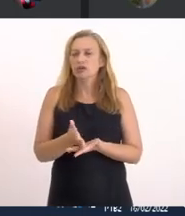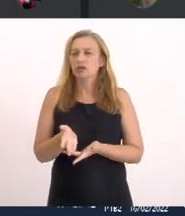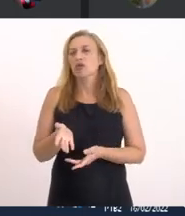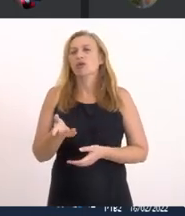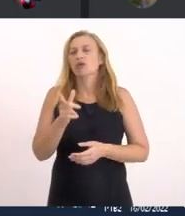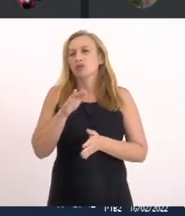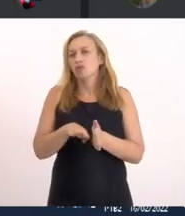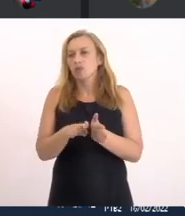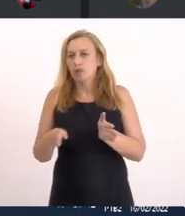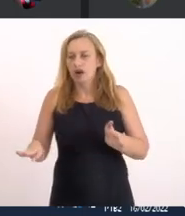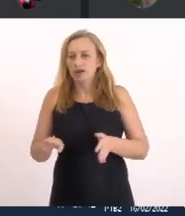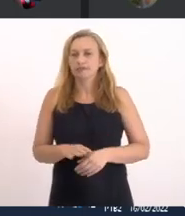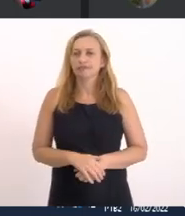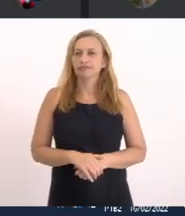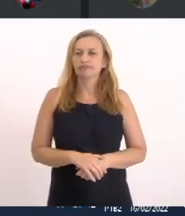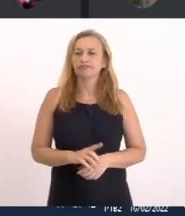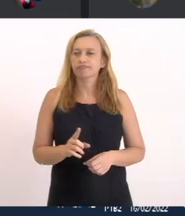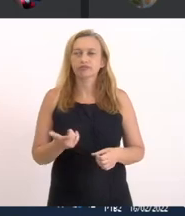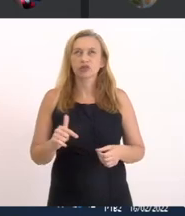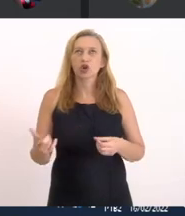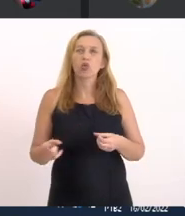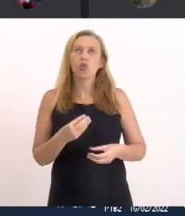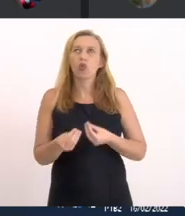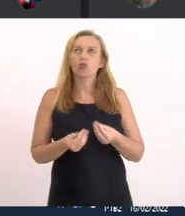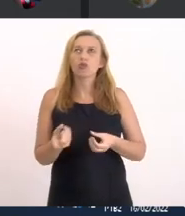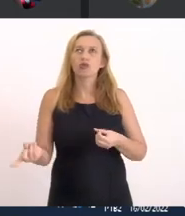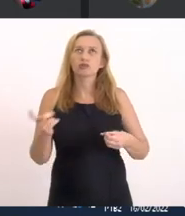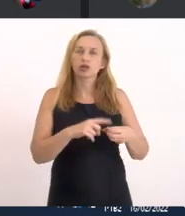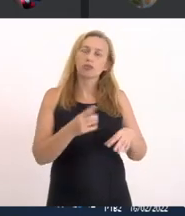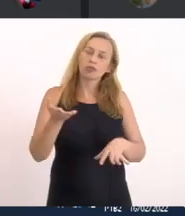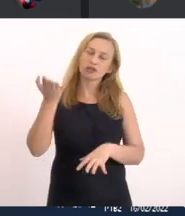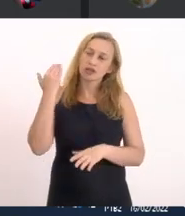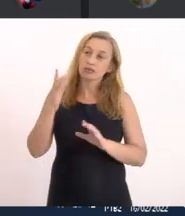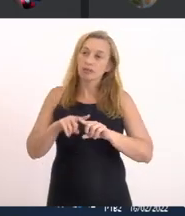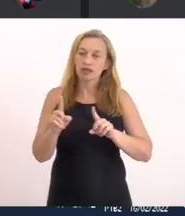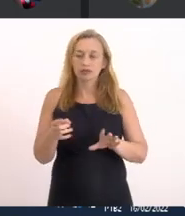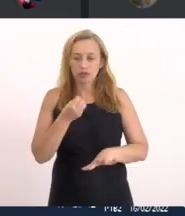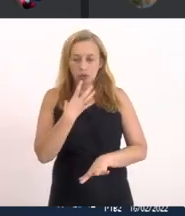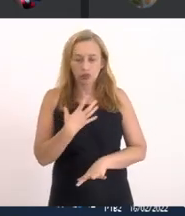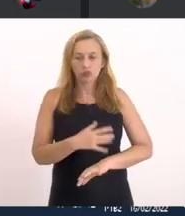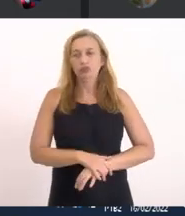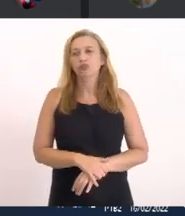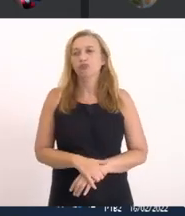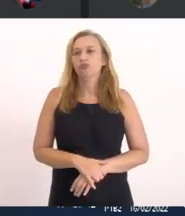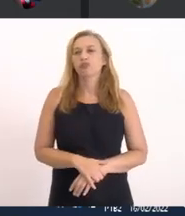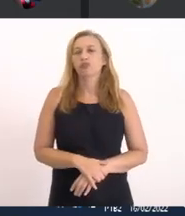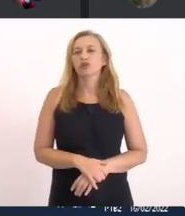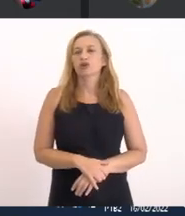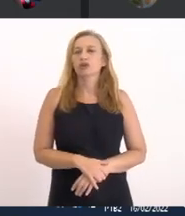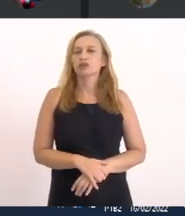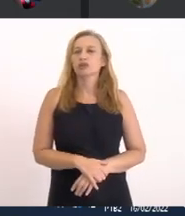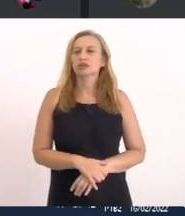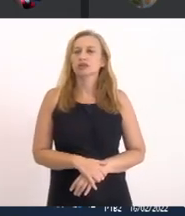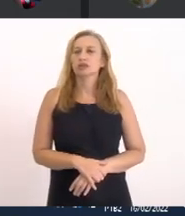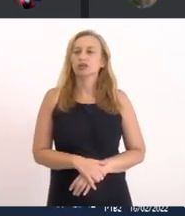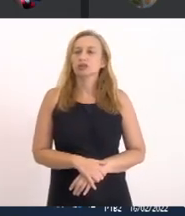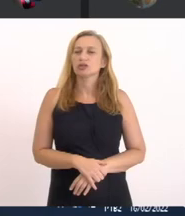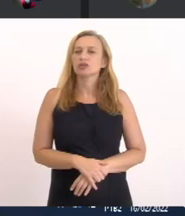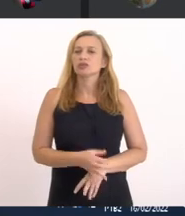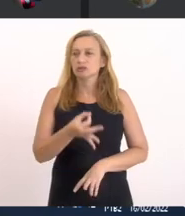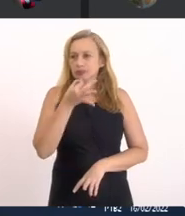É óbvio Que não dá Para voltar Para o passado Em muita situação Bom O que então Partindo Para Sua